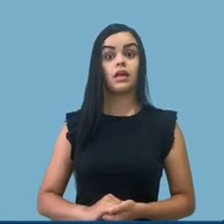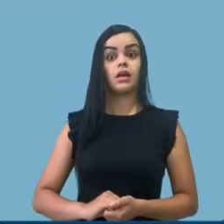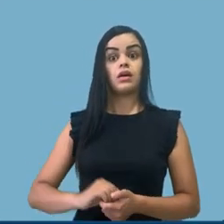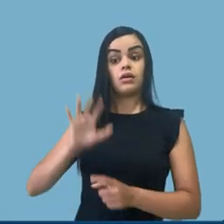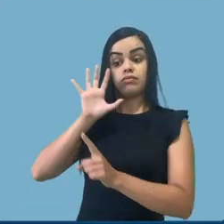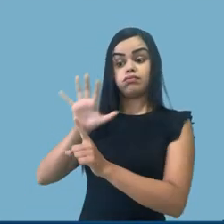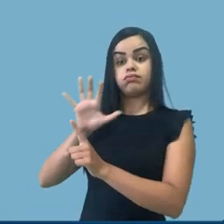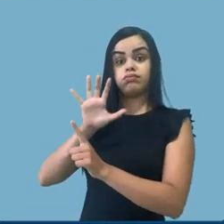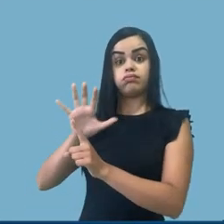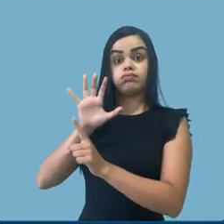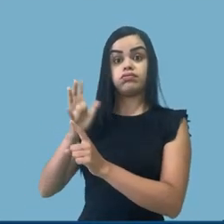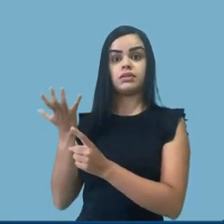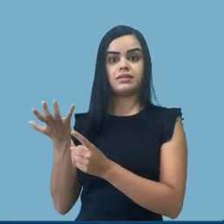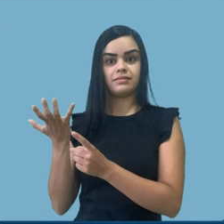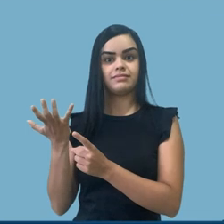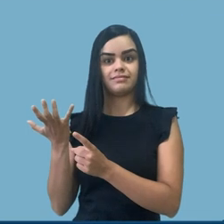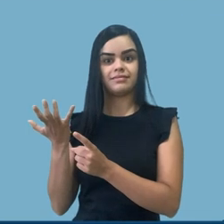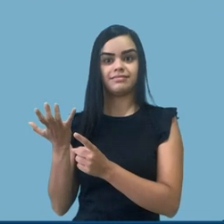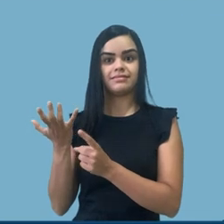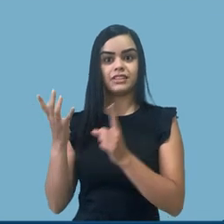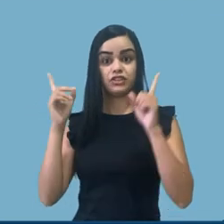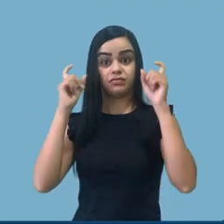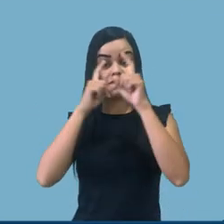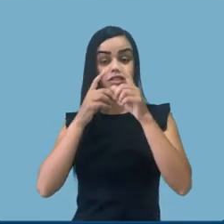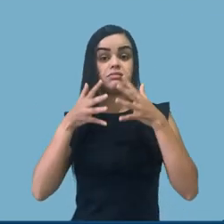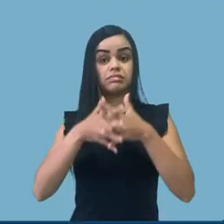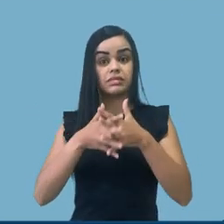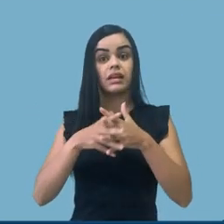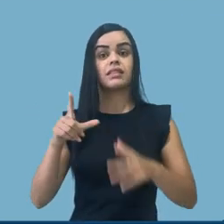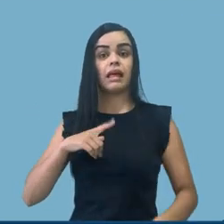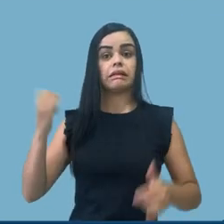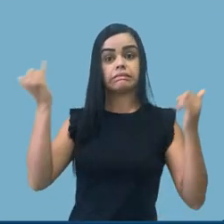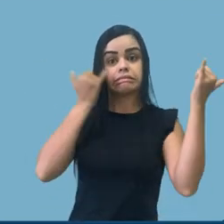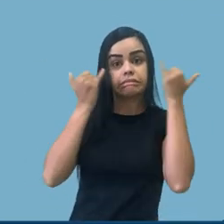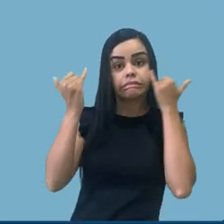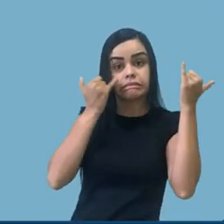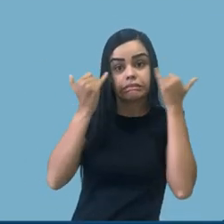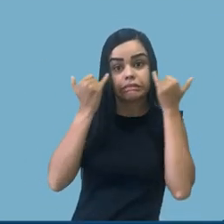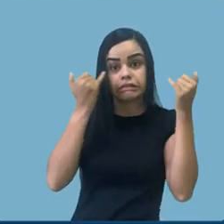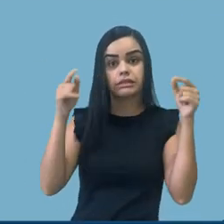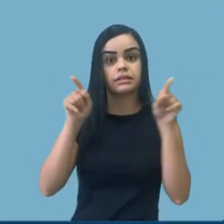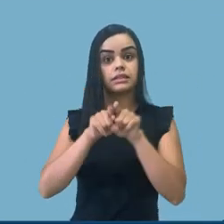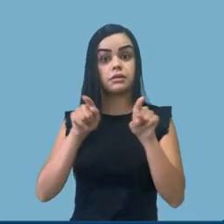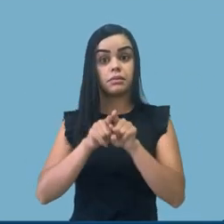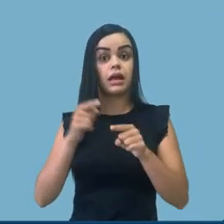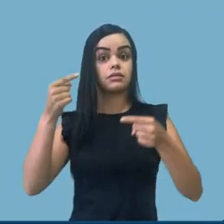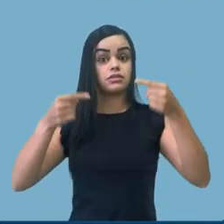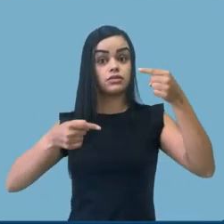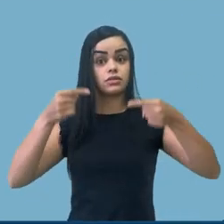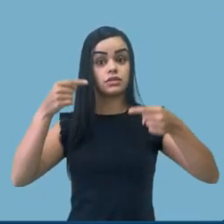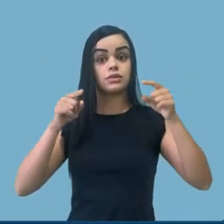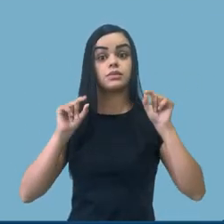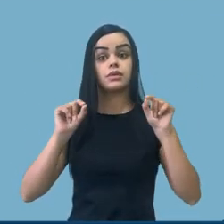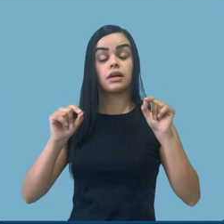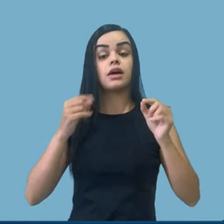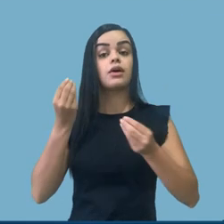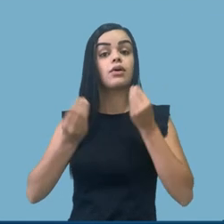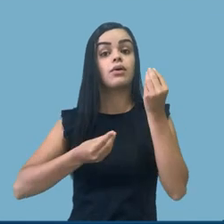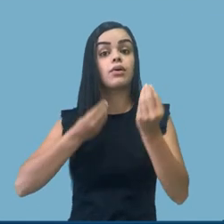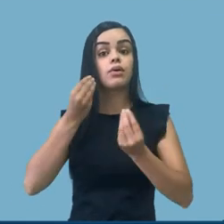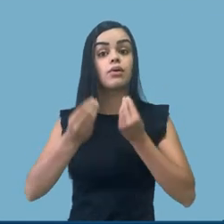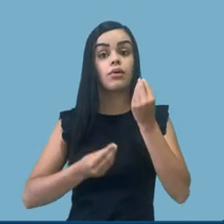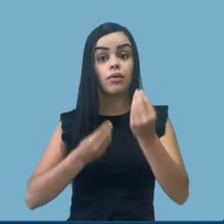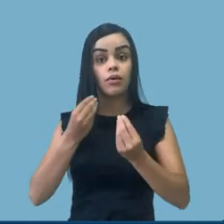2021. Temos escutado nos diversos fóruns, onde temos dialogado, a questão de como